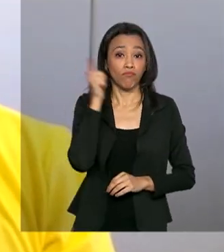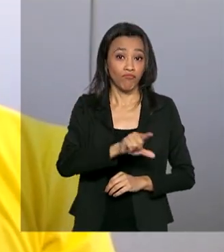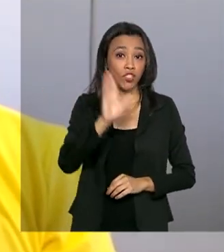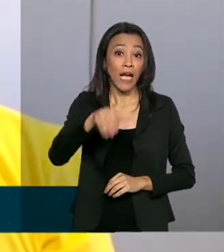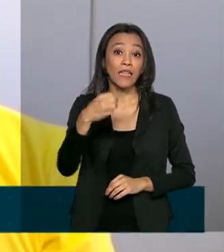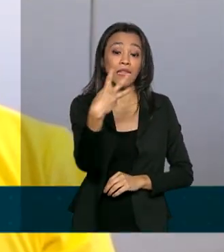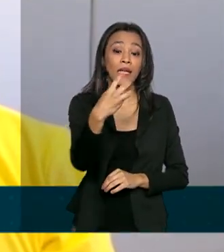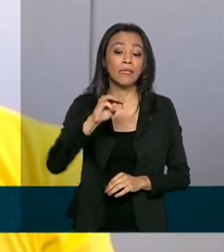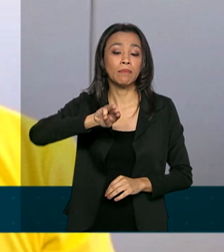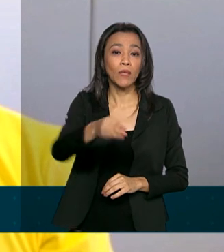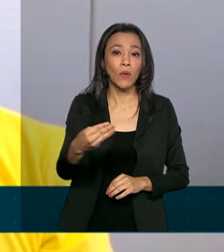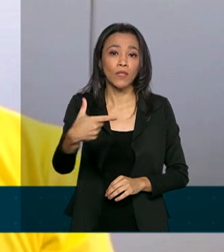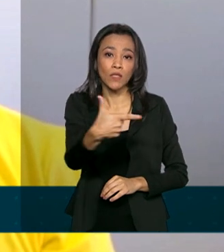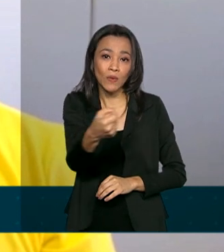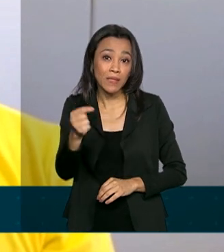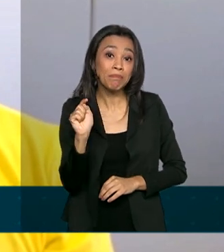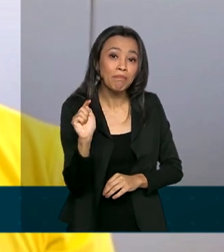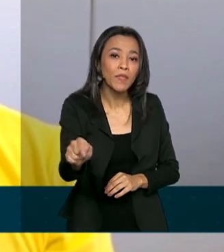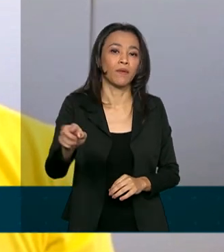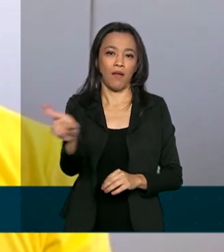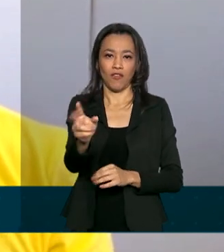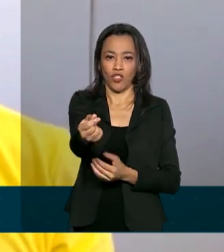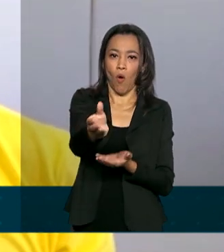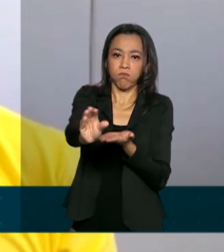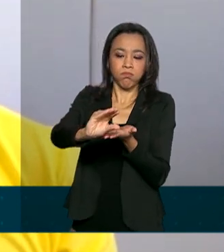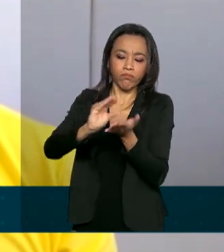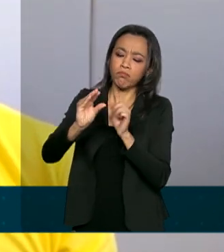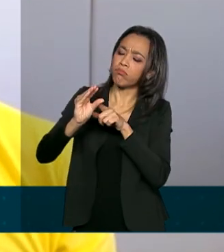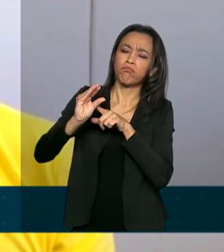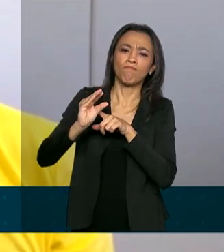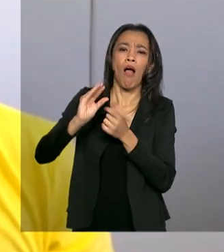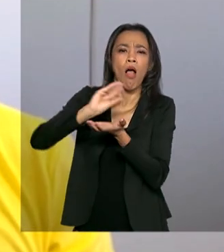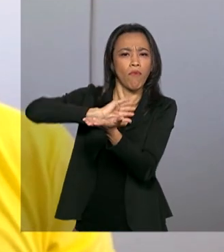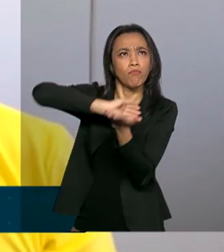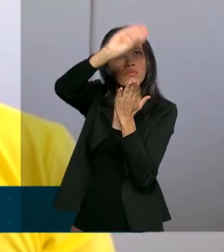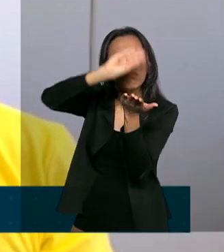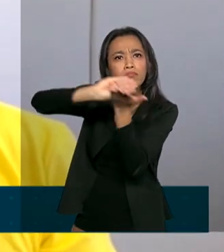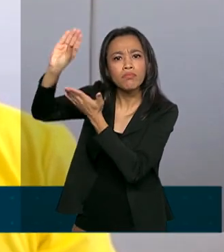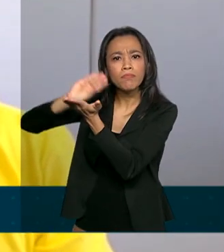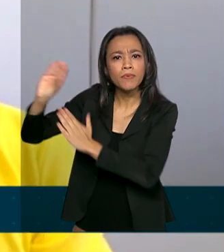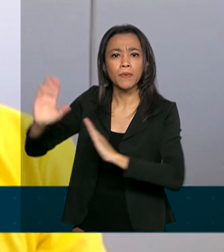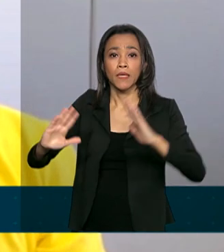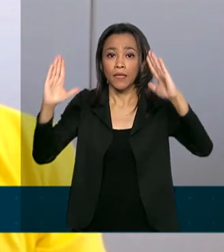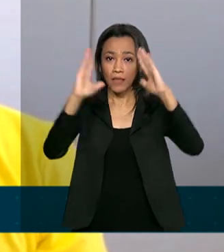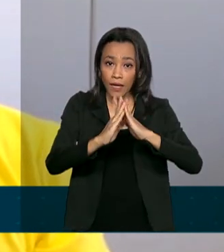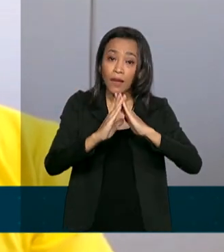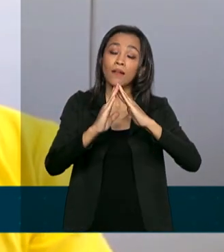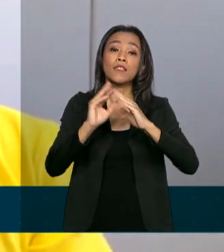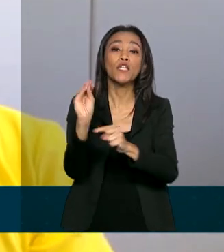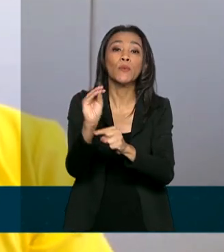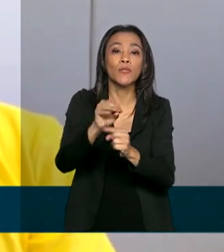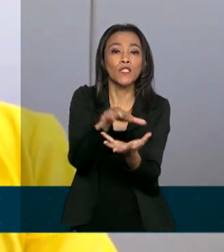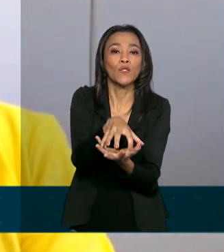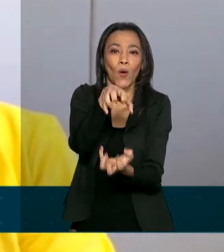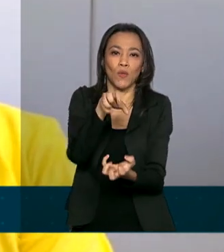3 milhões e 200 mil reais que estão sendo investidos para instituições de longa permanência de idosos, que é um